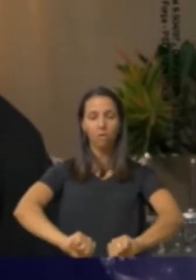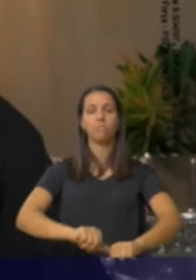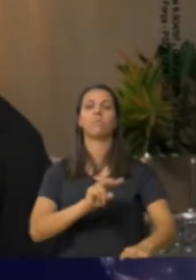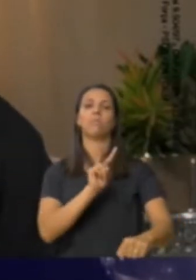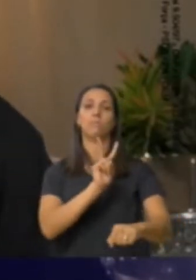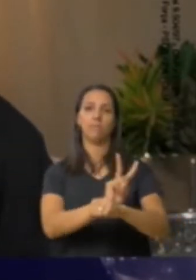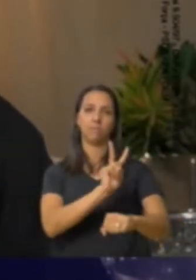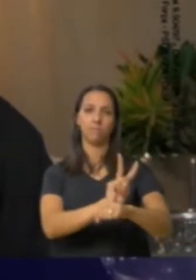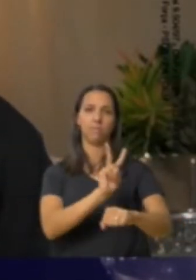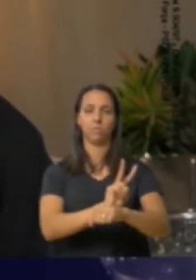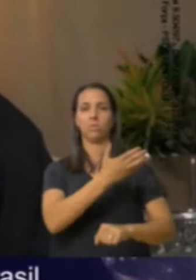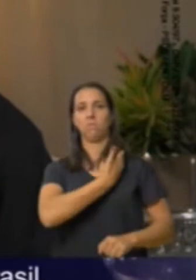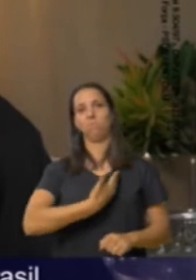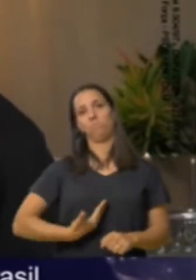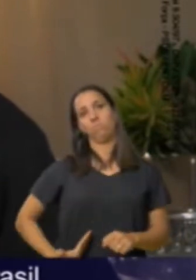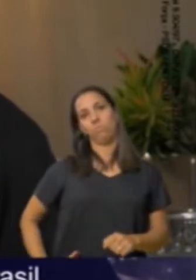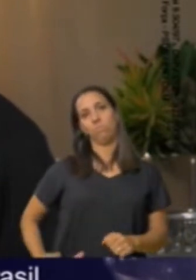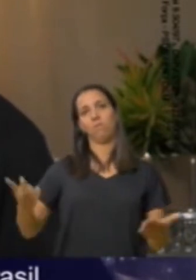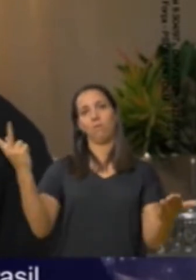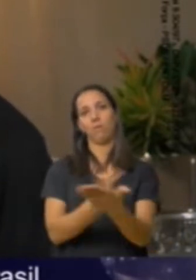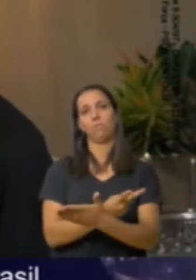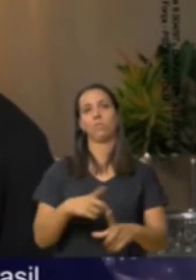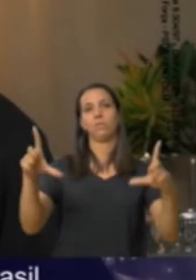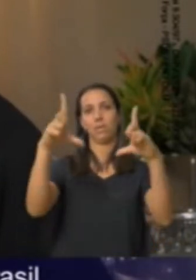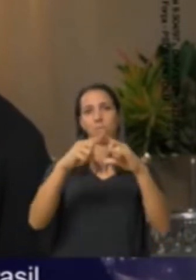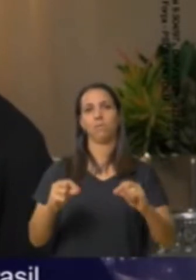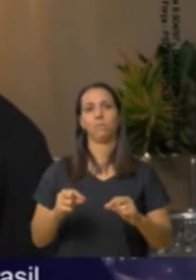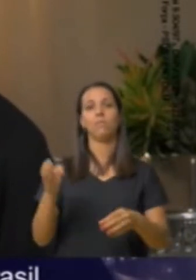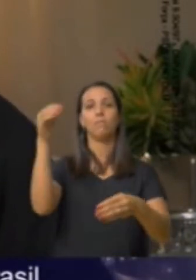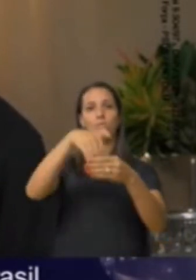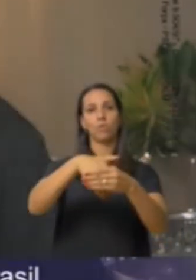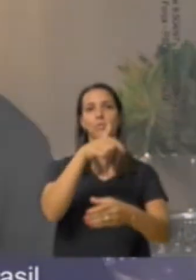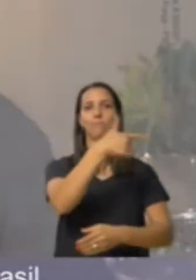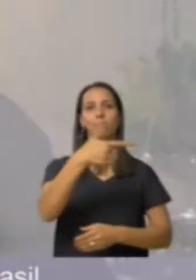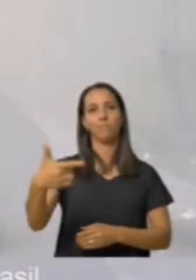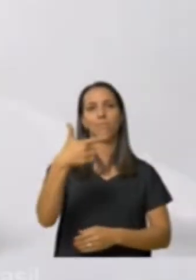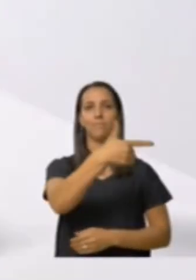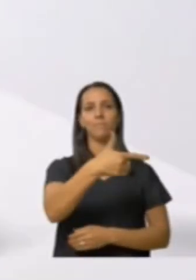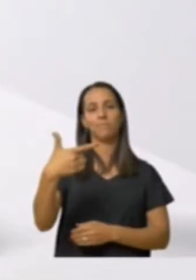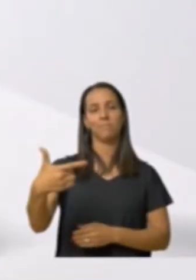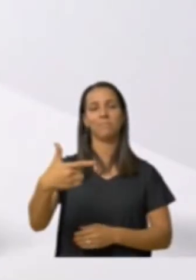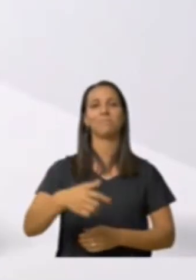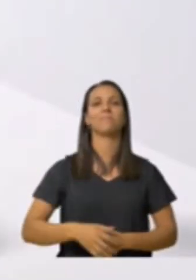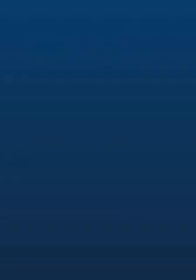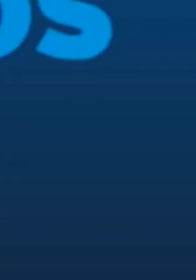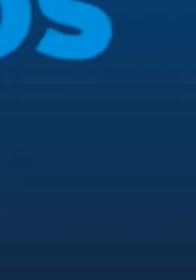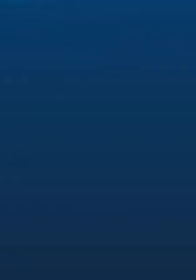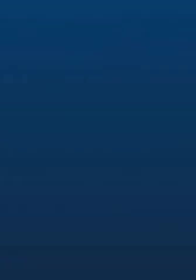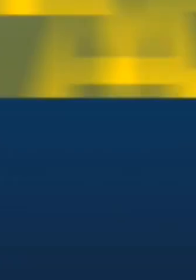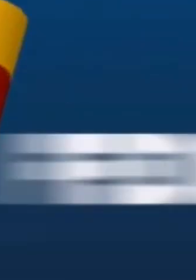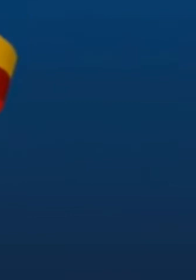decadência da segurança pública, o que está ocorrendo hoje na nossa querida capital do Brasil.